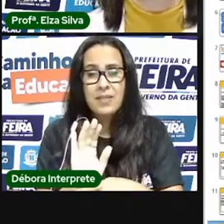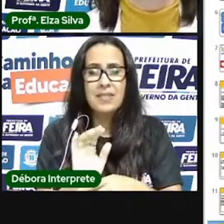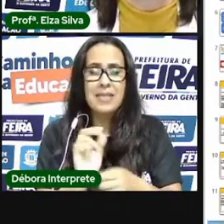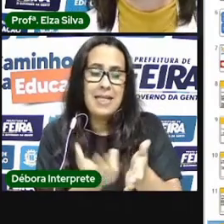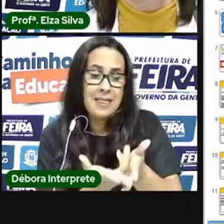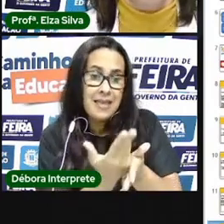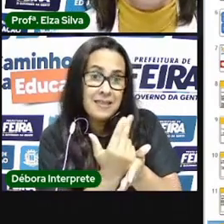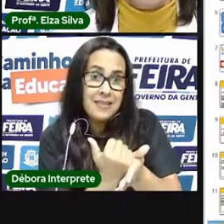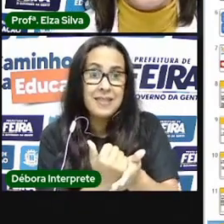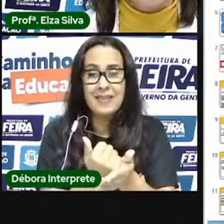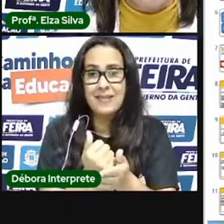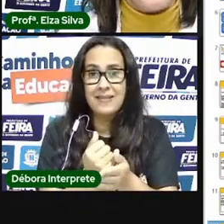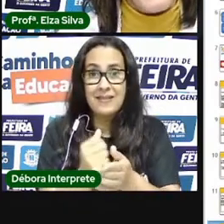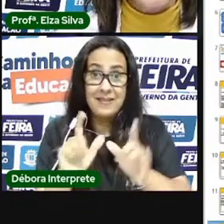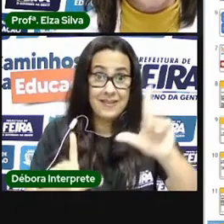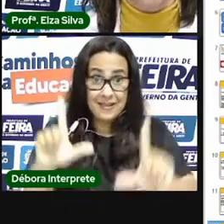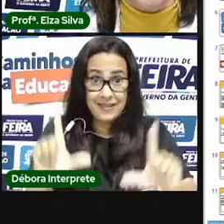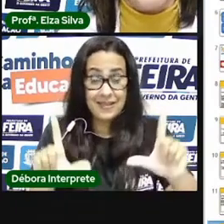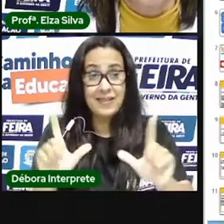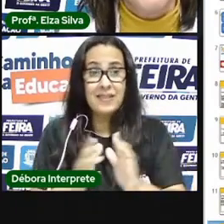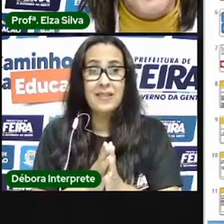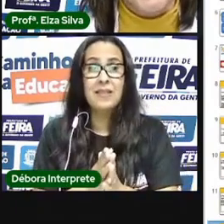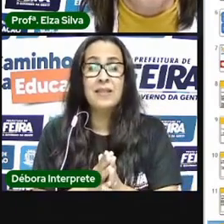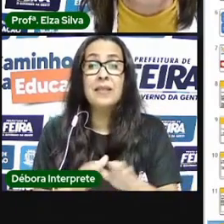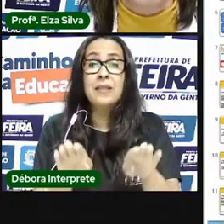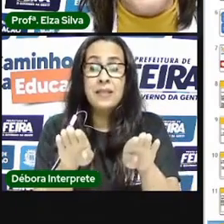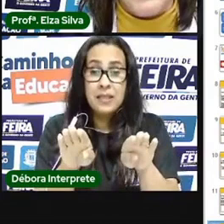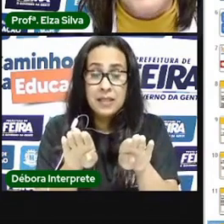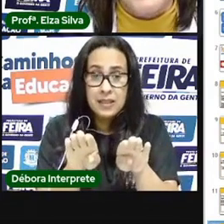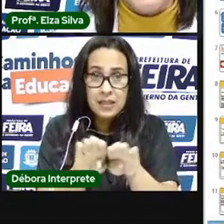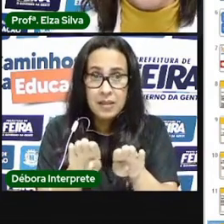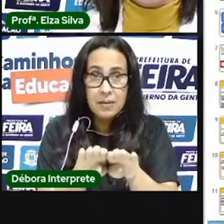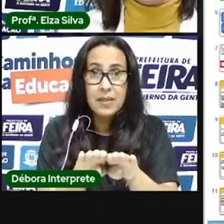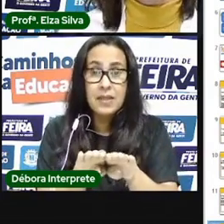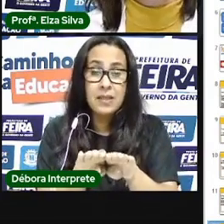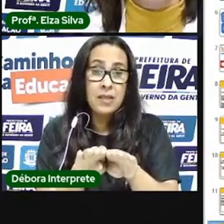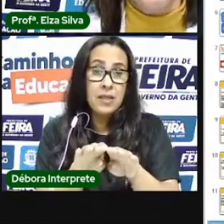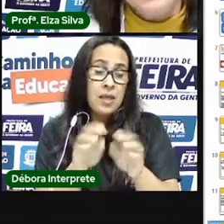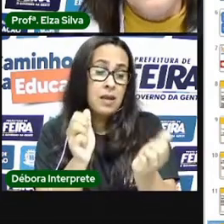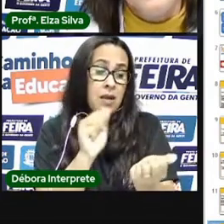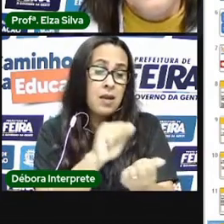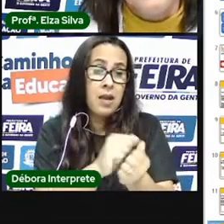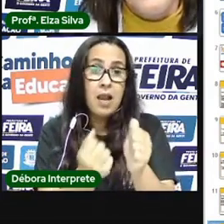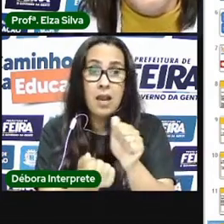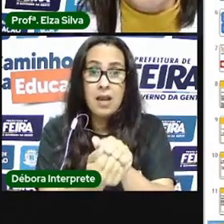e a linguagem artística utilizada para a produção